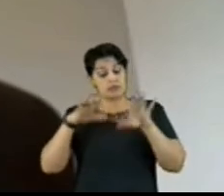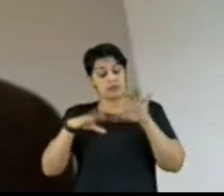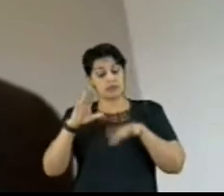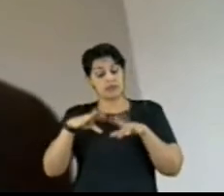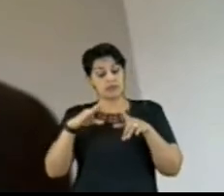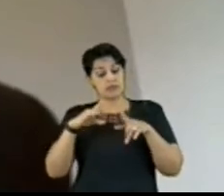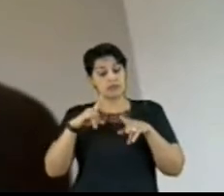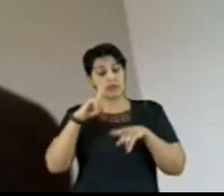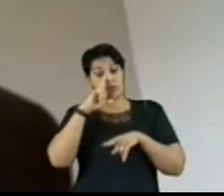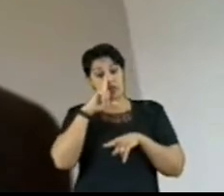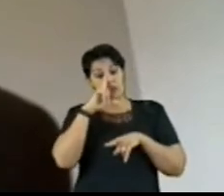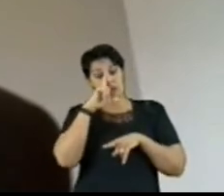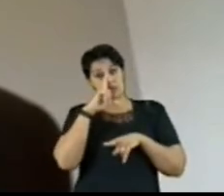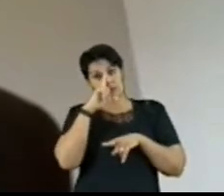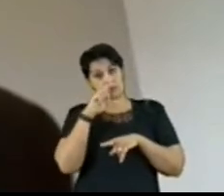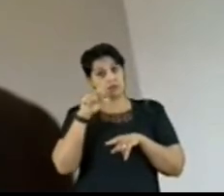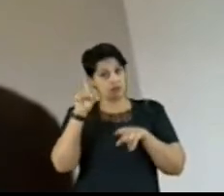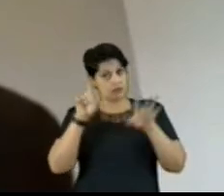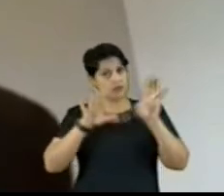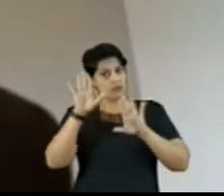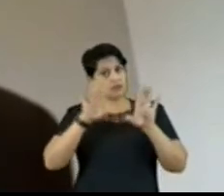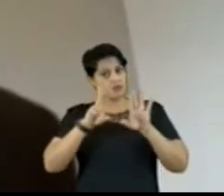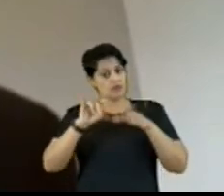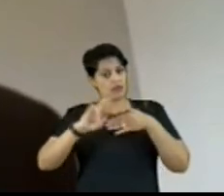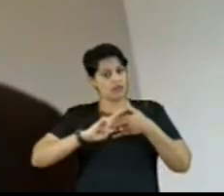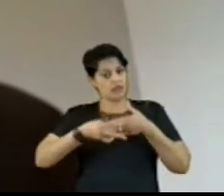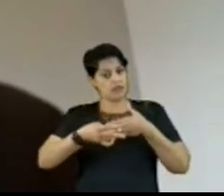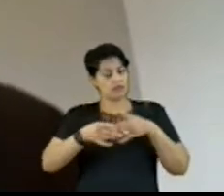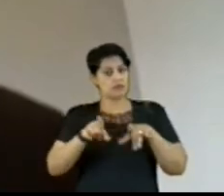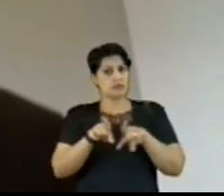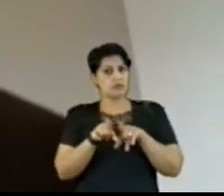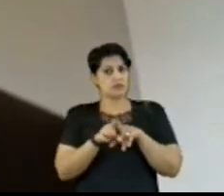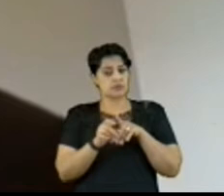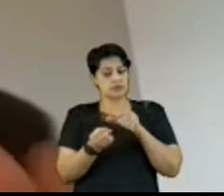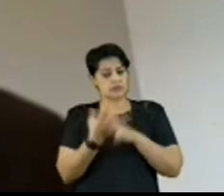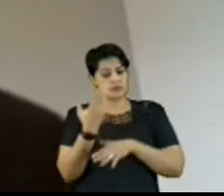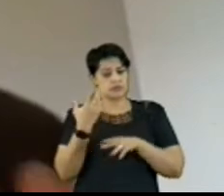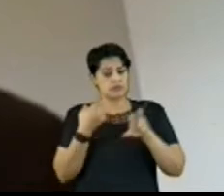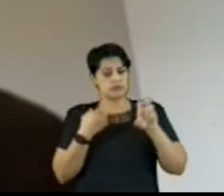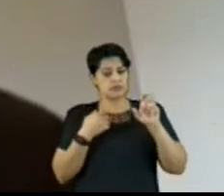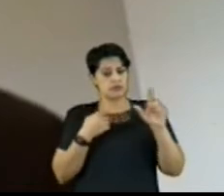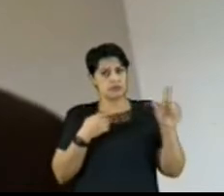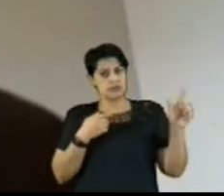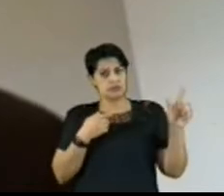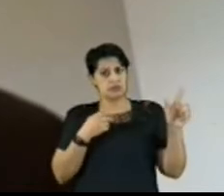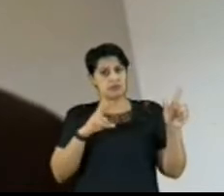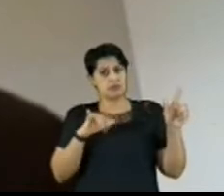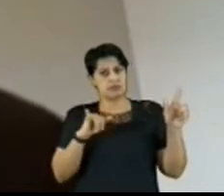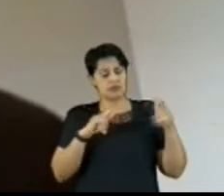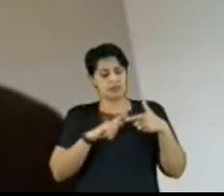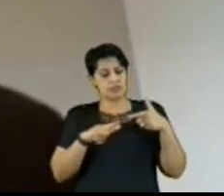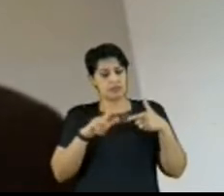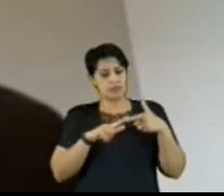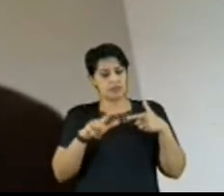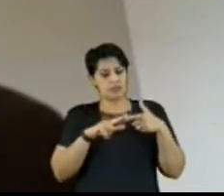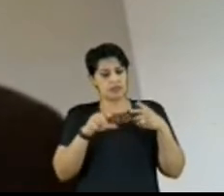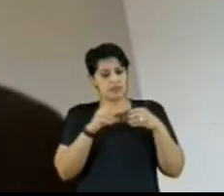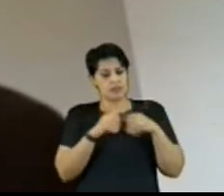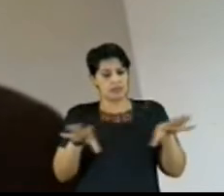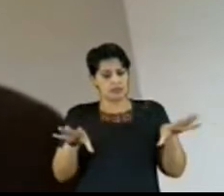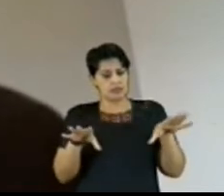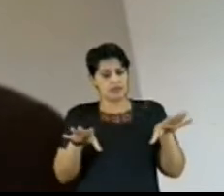licitação e a consequente implantação do 5G no país, além de causarem prejuízos,